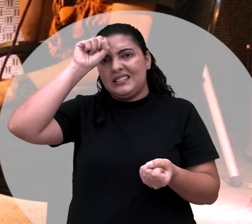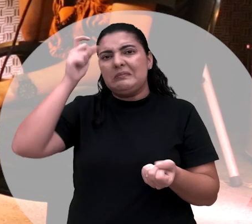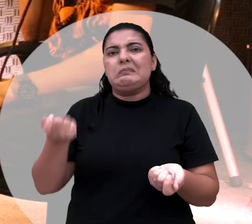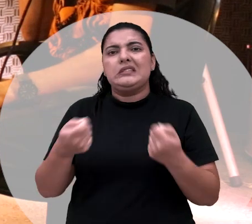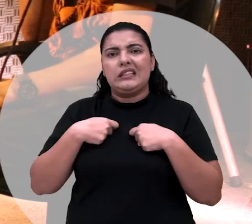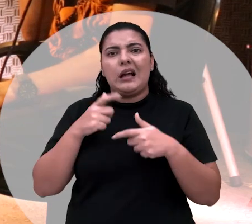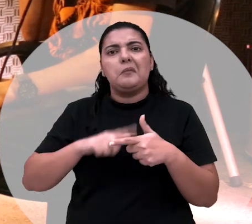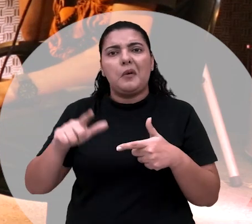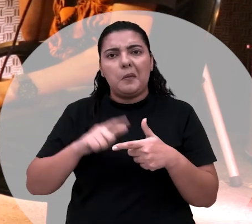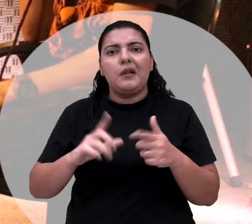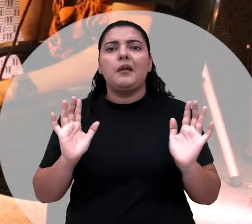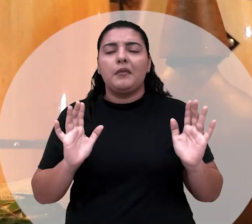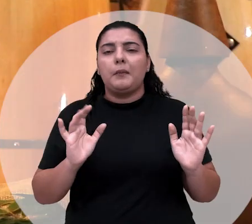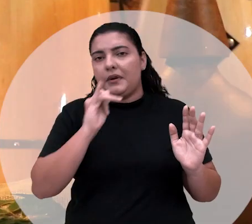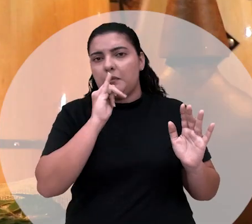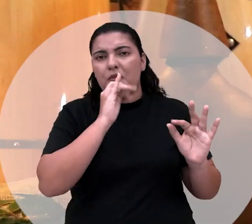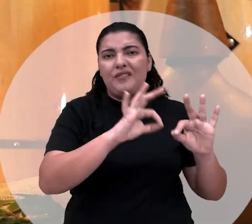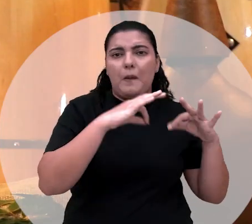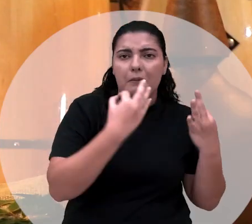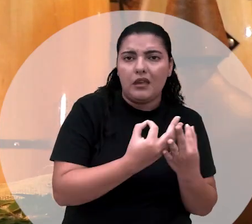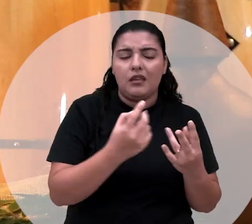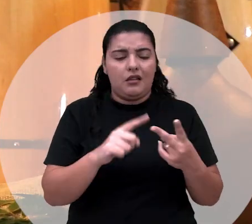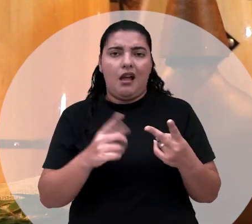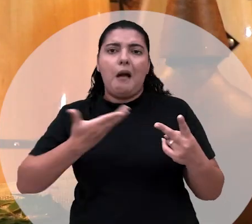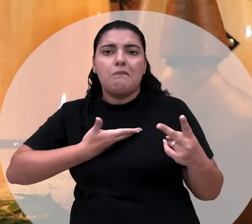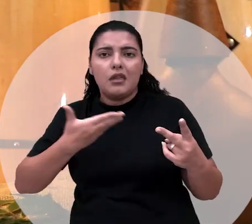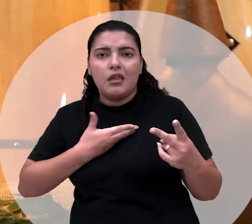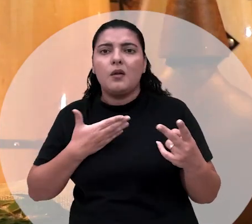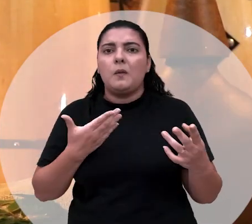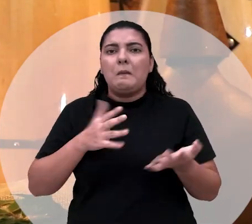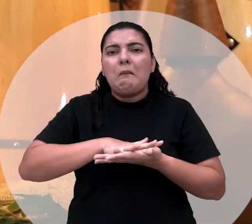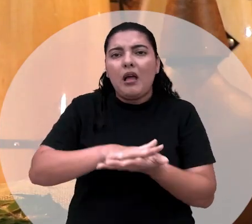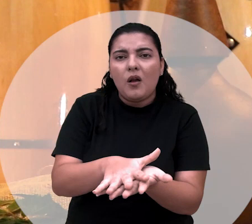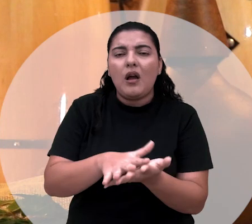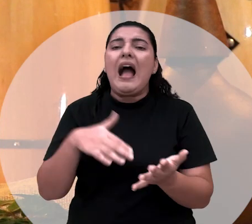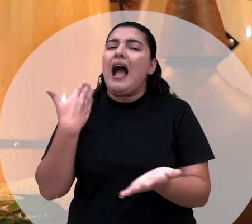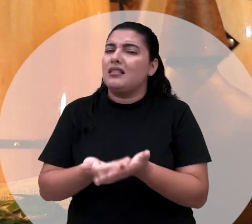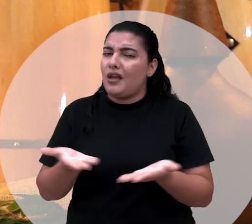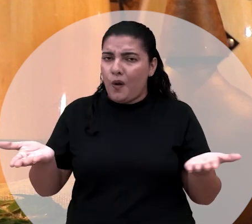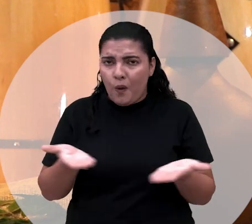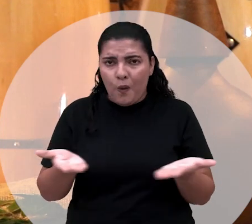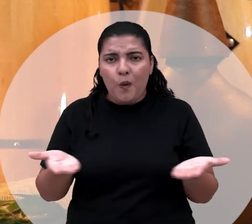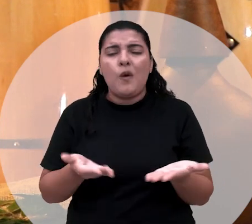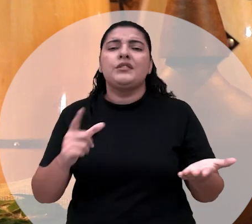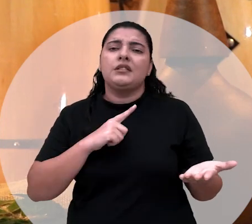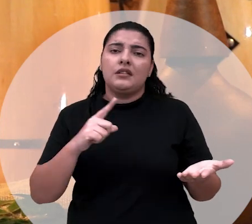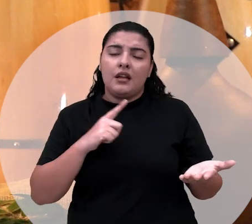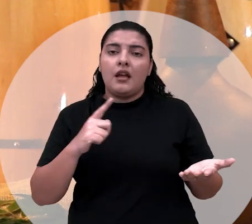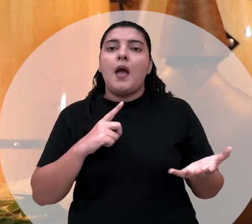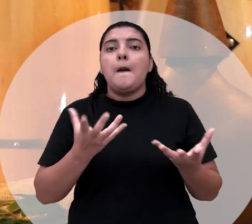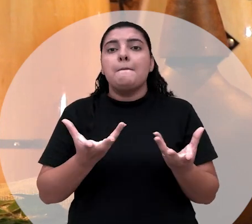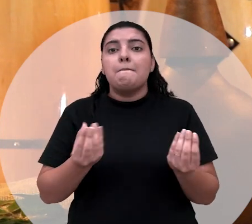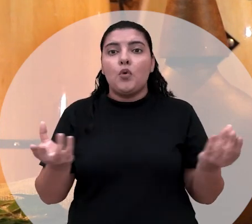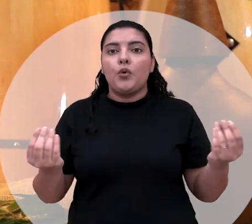começa dentro da família, então, com os amigos. E eu costumo dizer isso, e isso até hoje acontece, até hoje em dia. Quando tem muitos